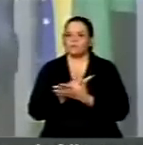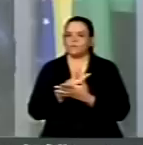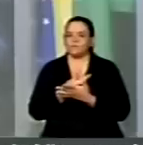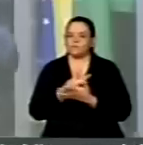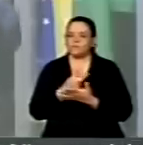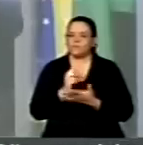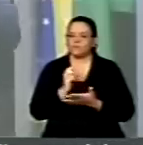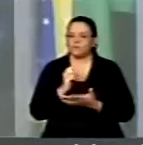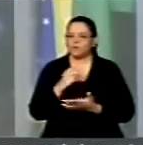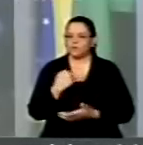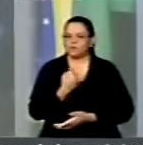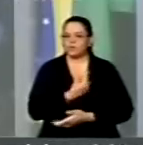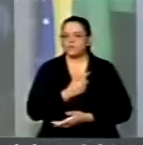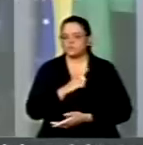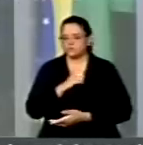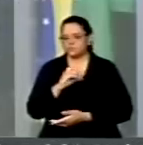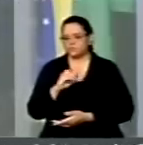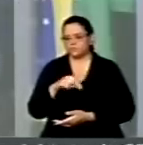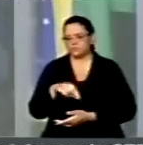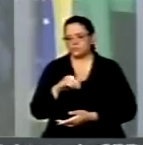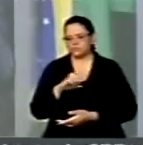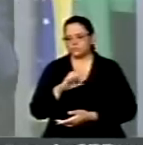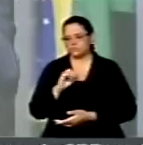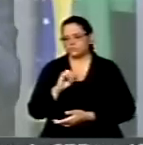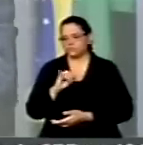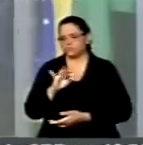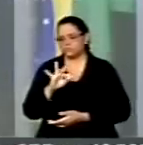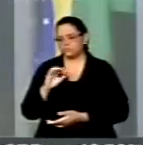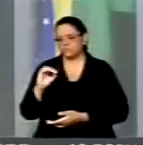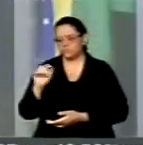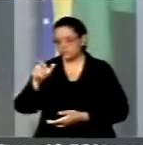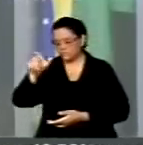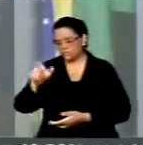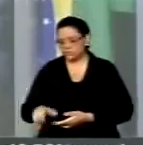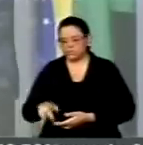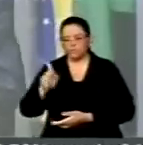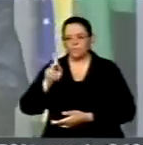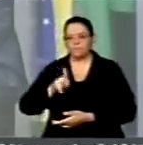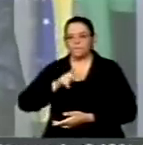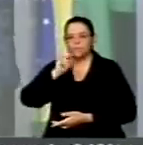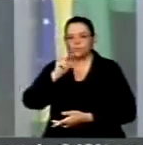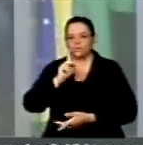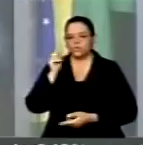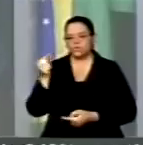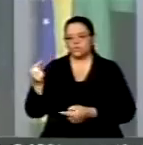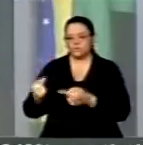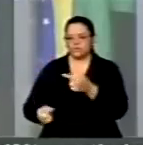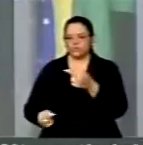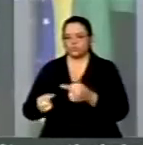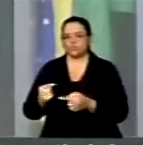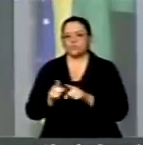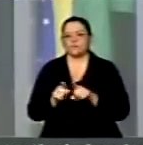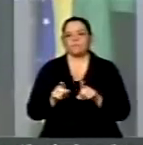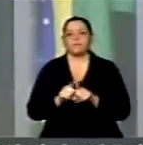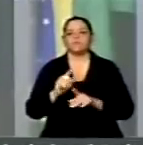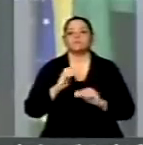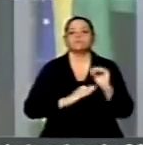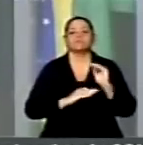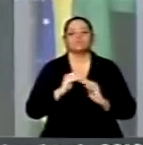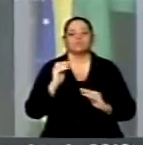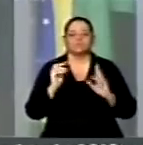nosso de políticos e da política, no sentido de nos degradar e no sentido de retirar